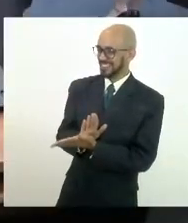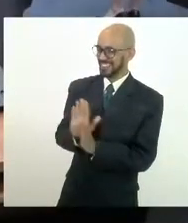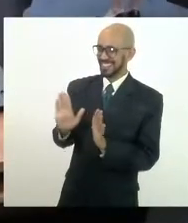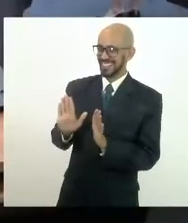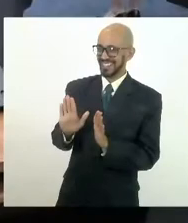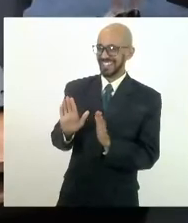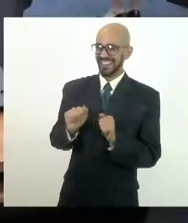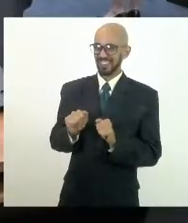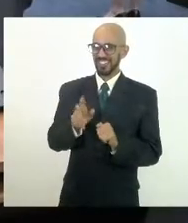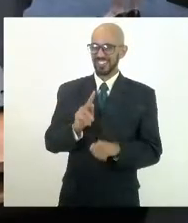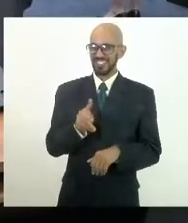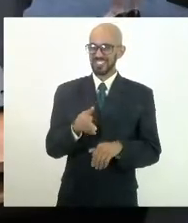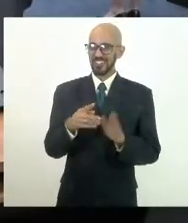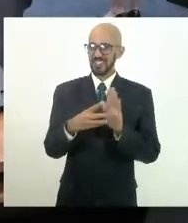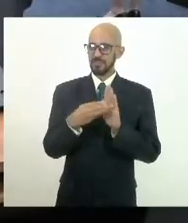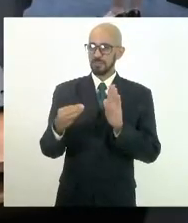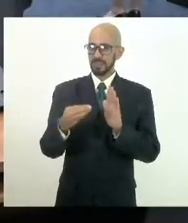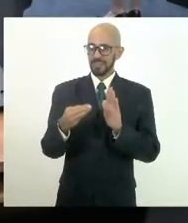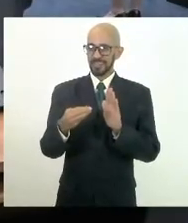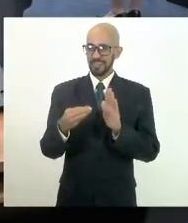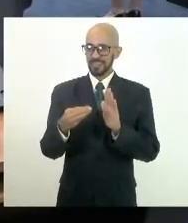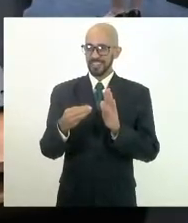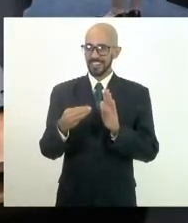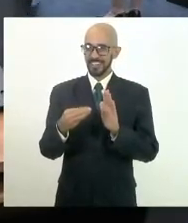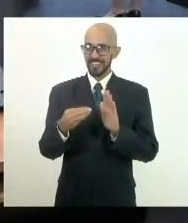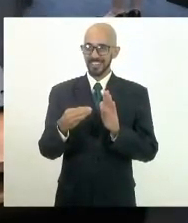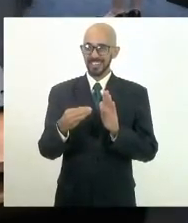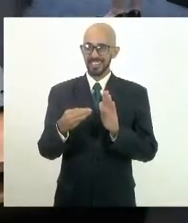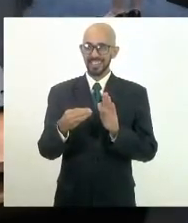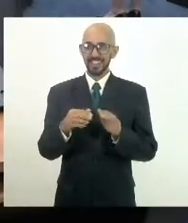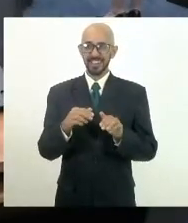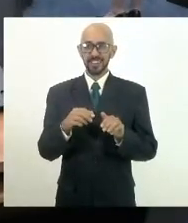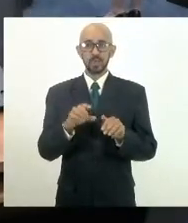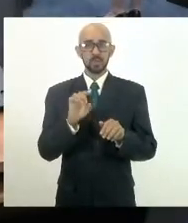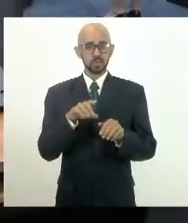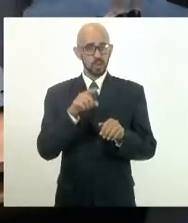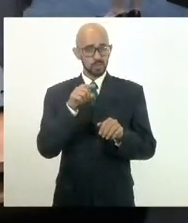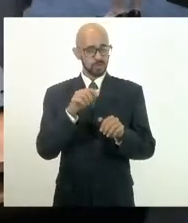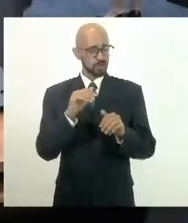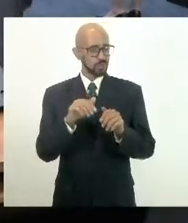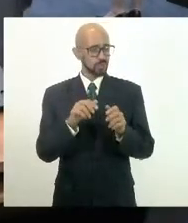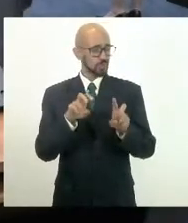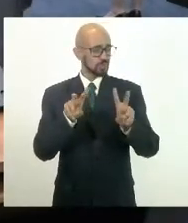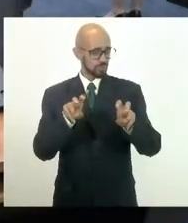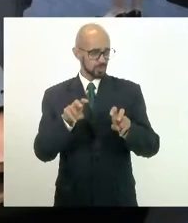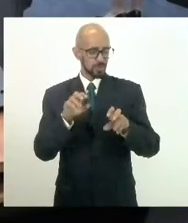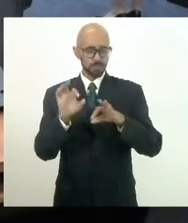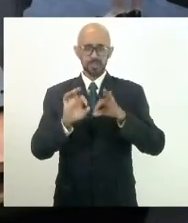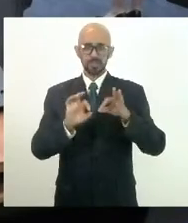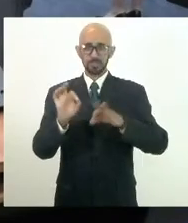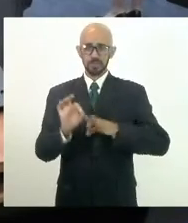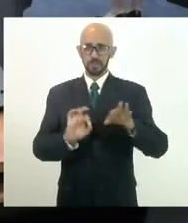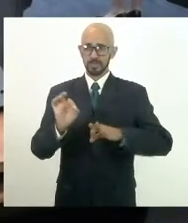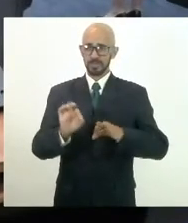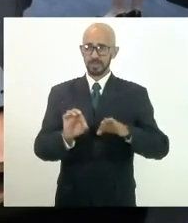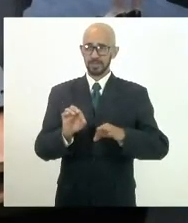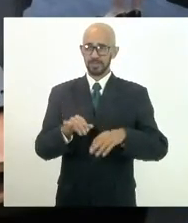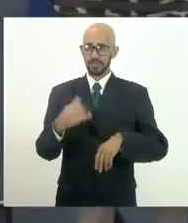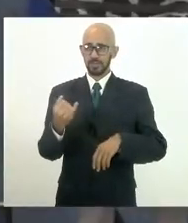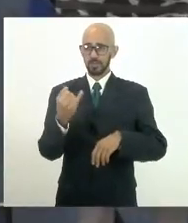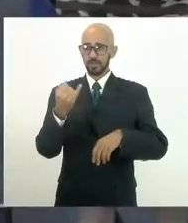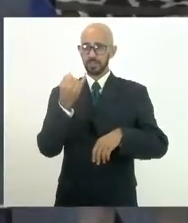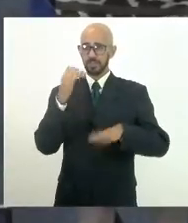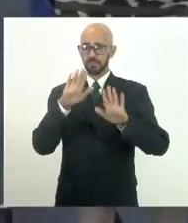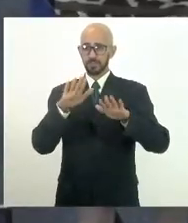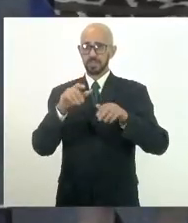melhorar, lógico. Eu queria falar com V. Exª, apresentando esse lento em termina a sessão, sobre esse projeto, que é uma iniciativa muito importante. Mas nós fomos